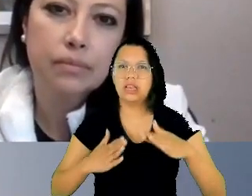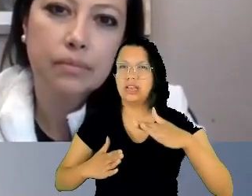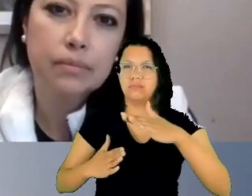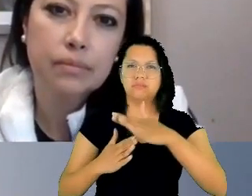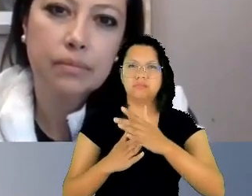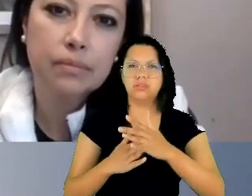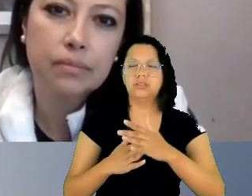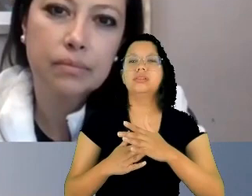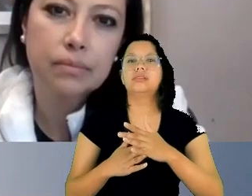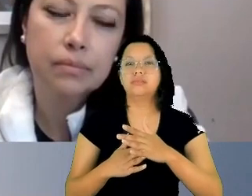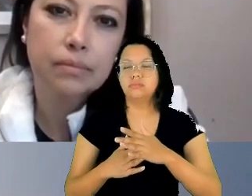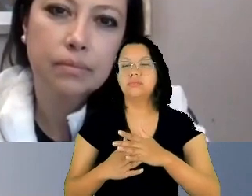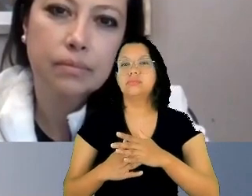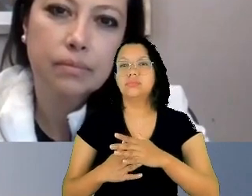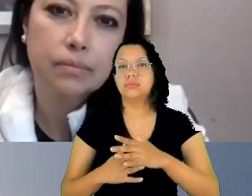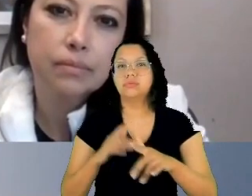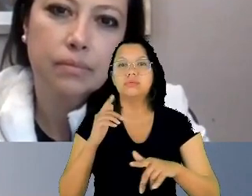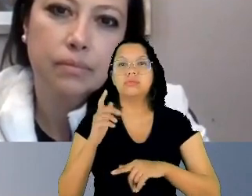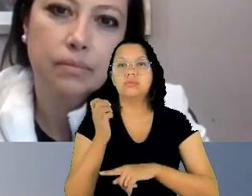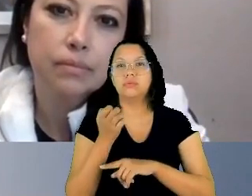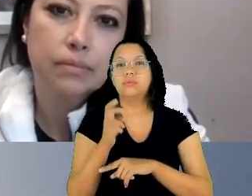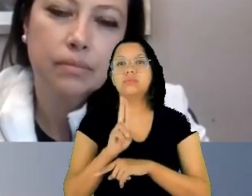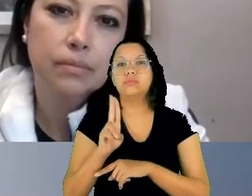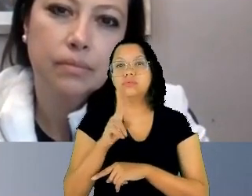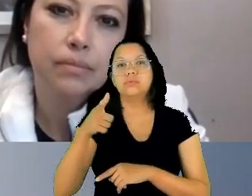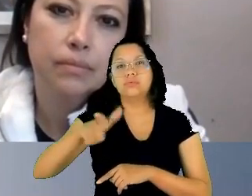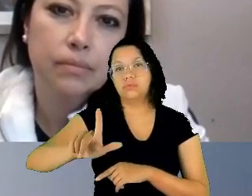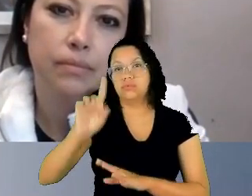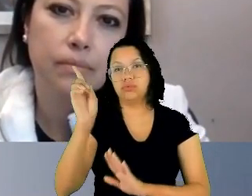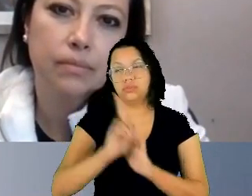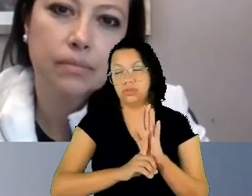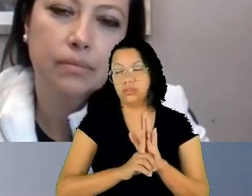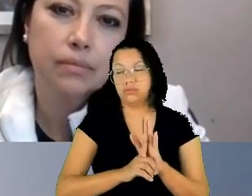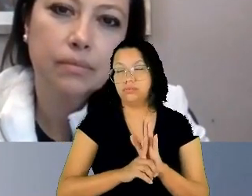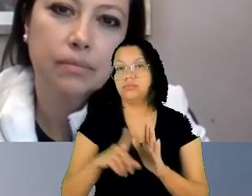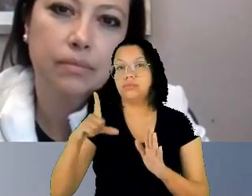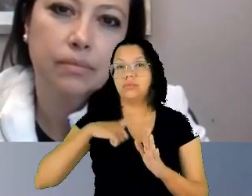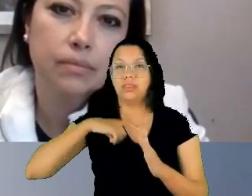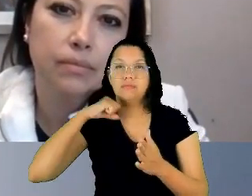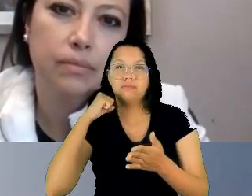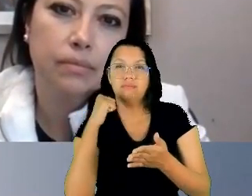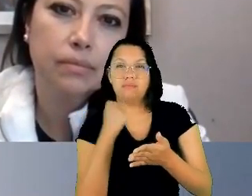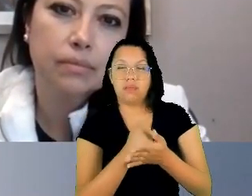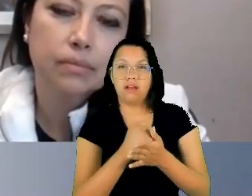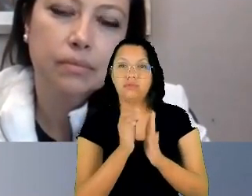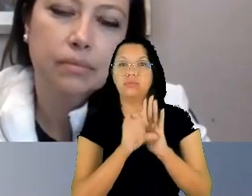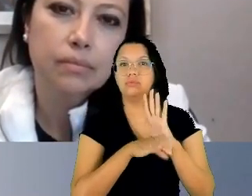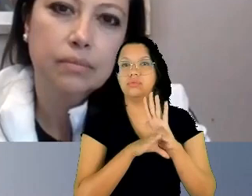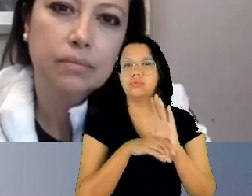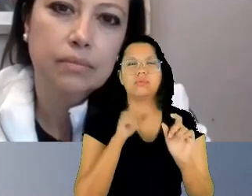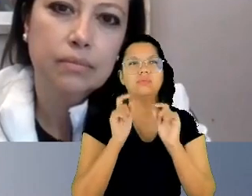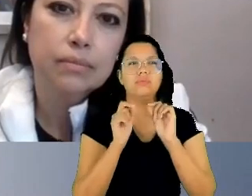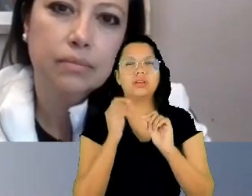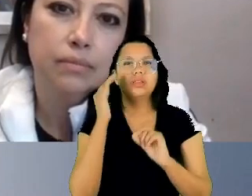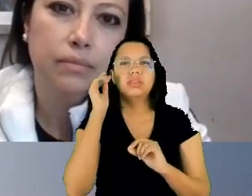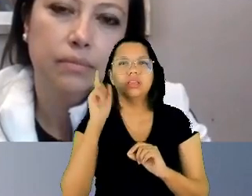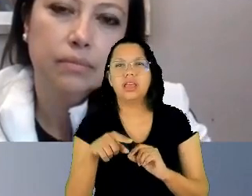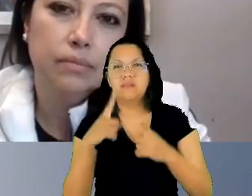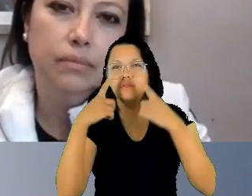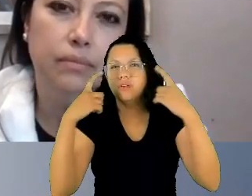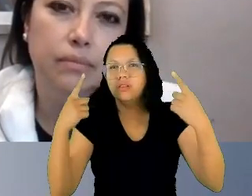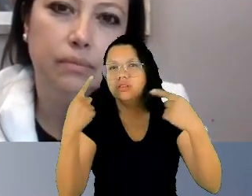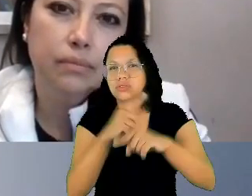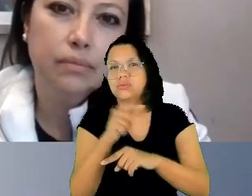Traz um marco conceptual. Qual é o que se entende por violência contra a mulher? E a definição é qualquer ação ou conduta